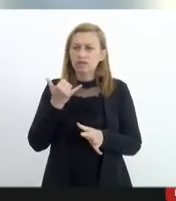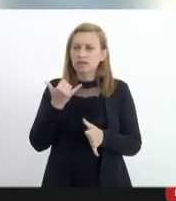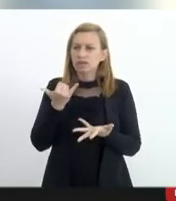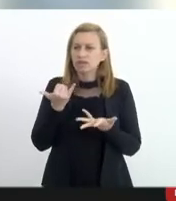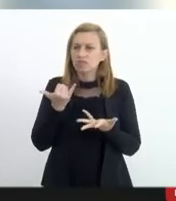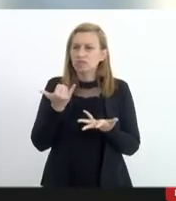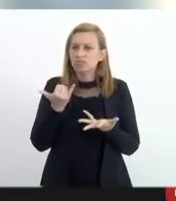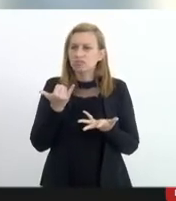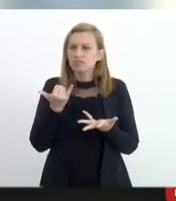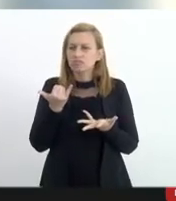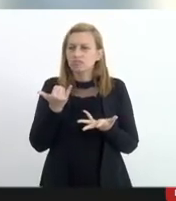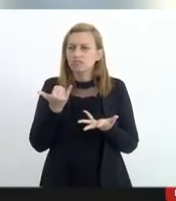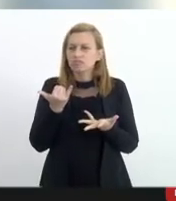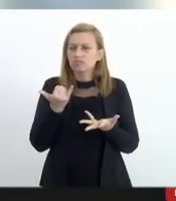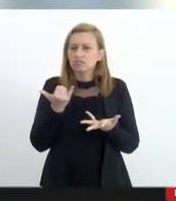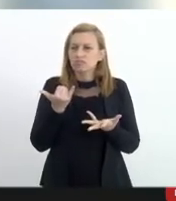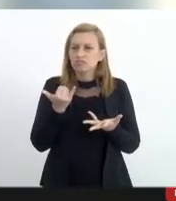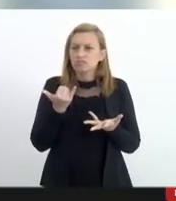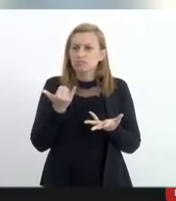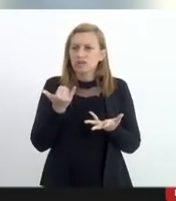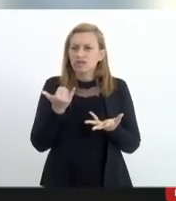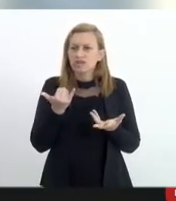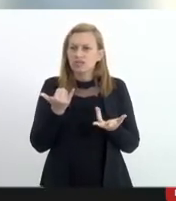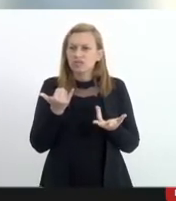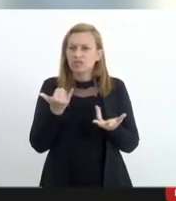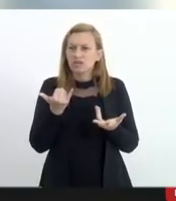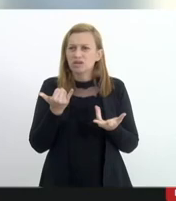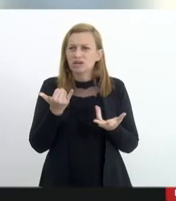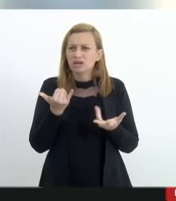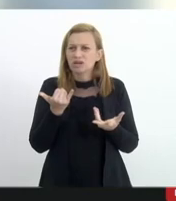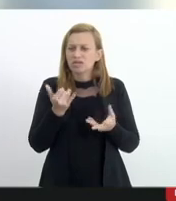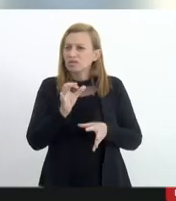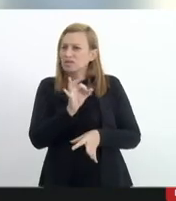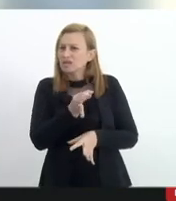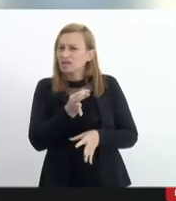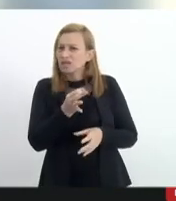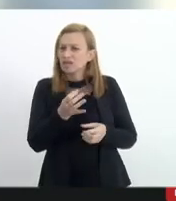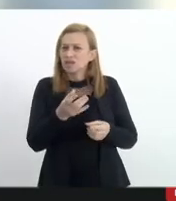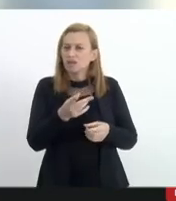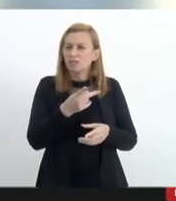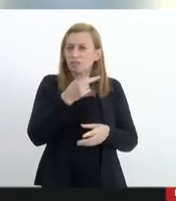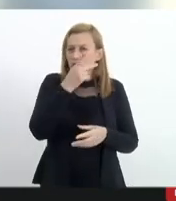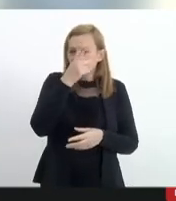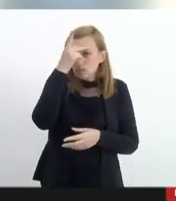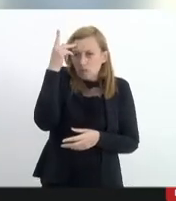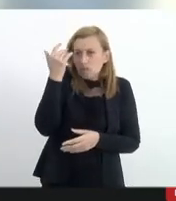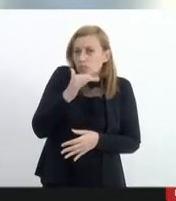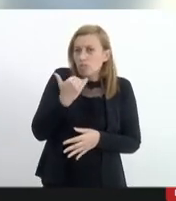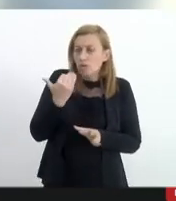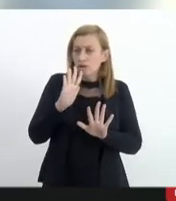suicídio e as condições de trabalho a gente sabe que